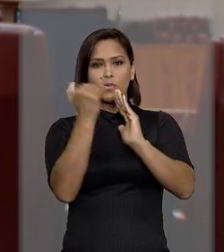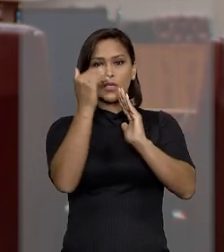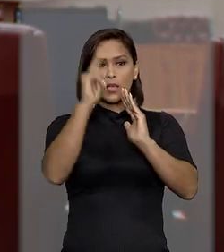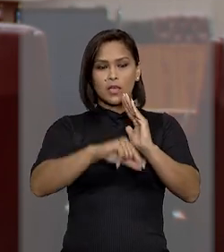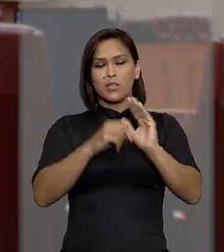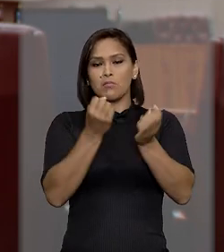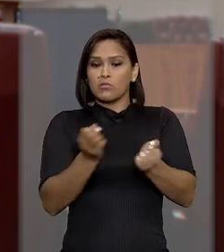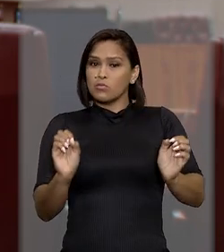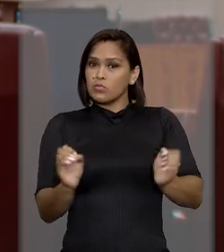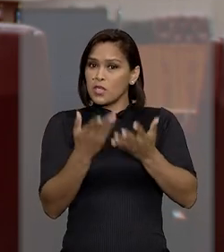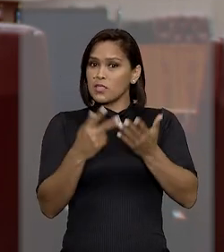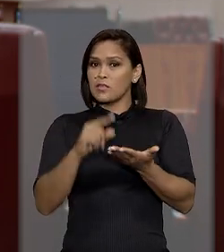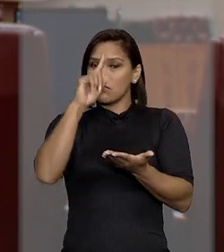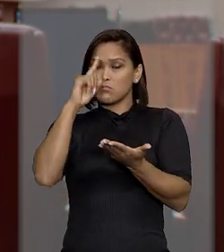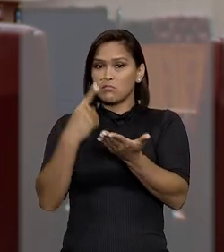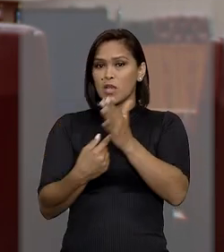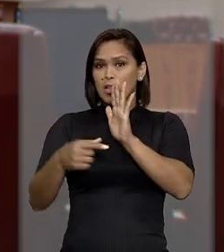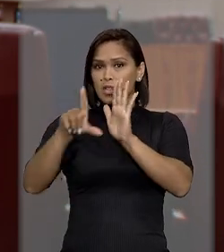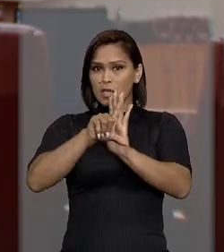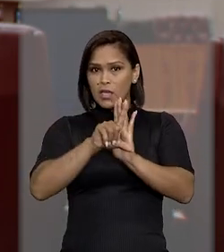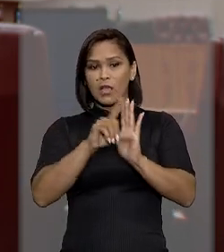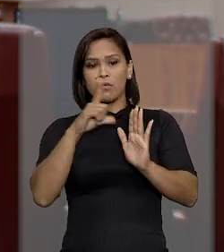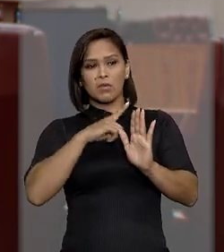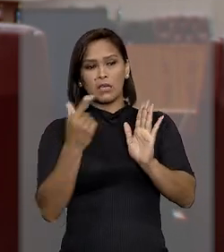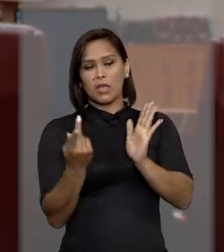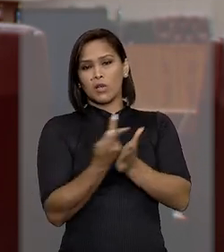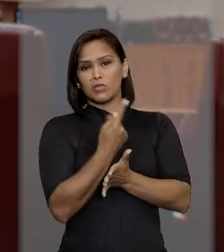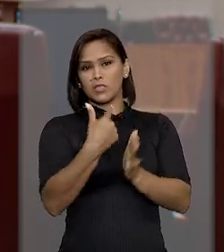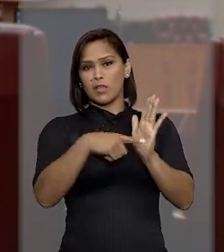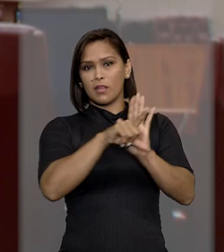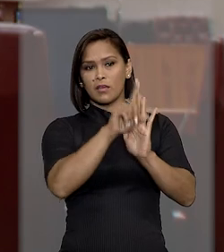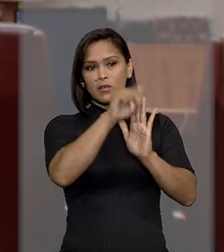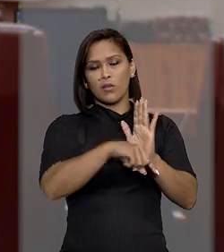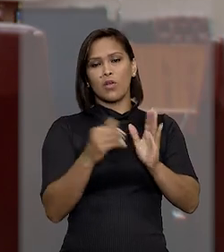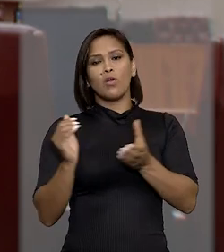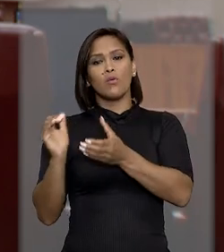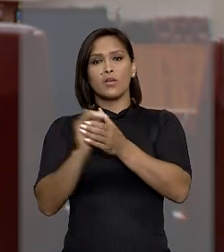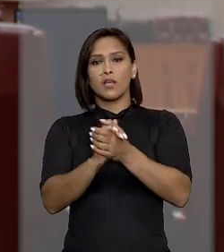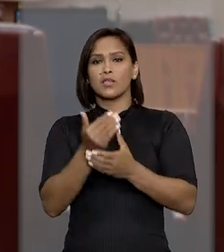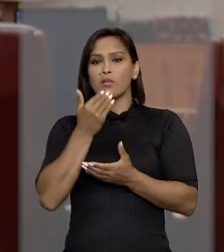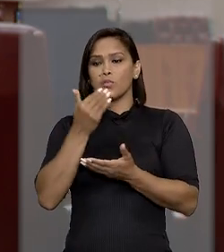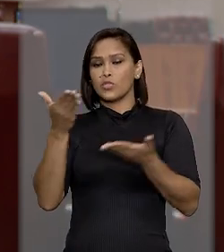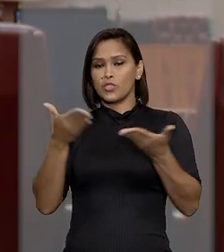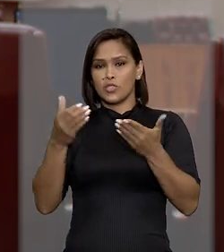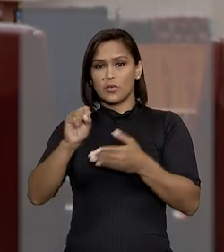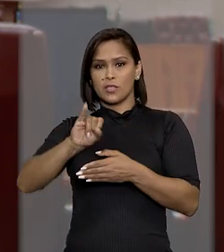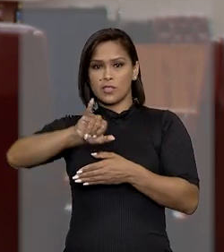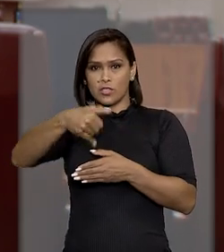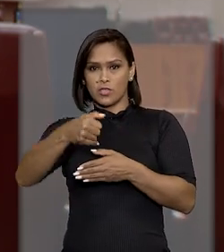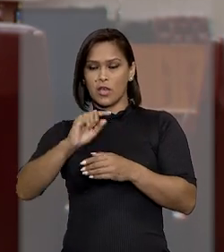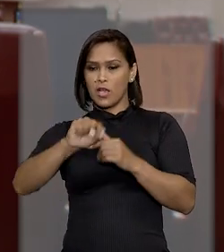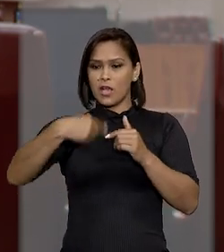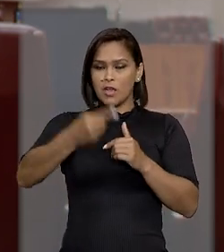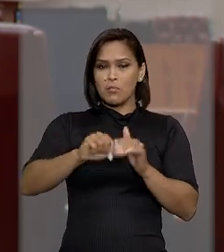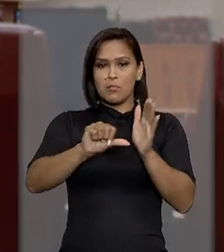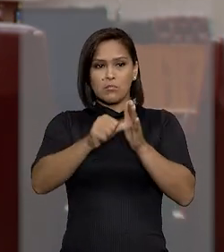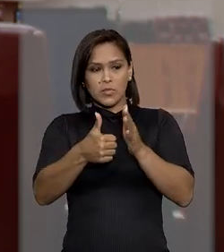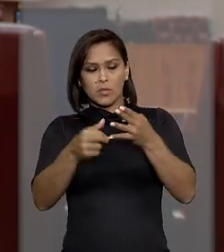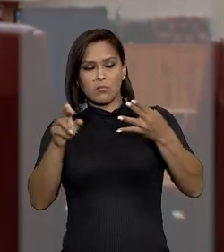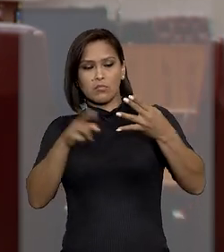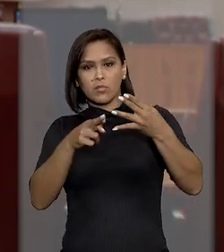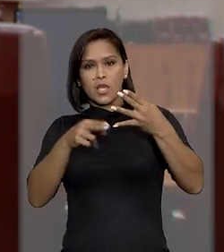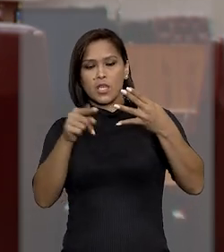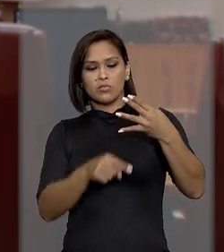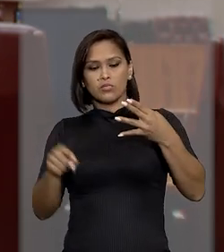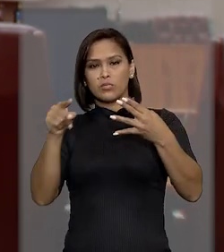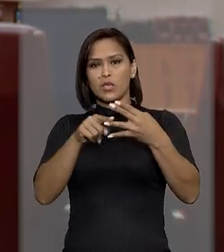obrigatória por expressa determinação legal vigente na época. O casal recorreu ao STJ após o juízo de